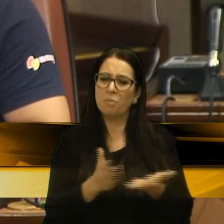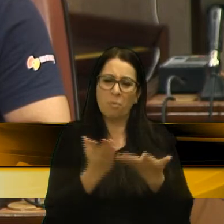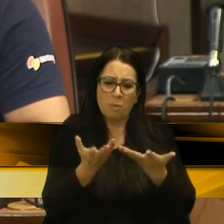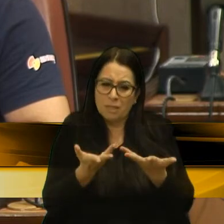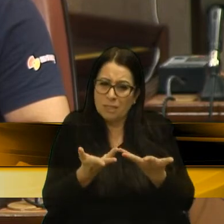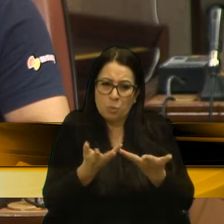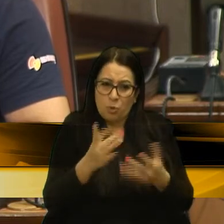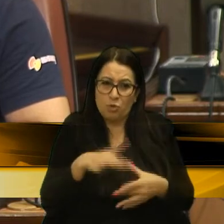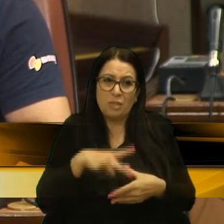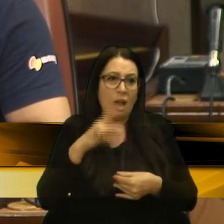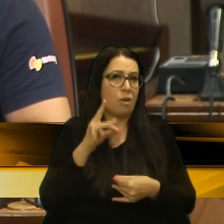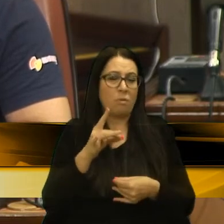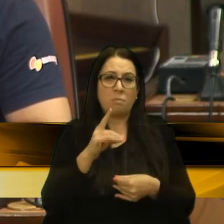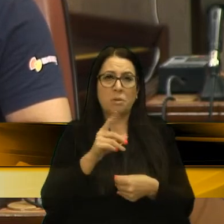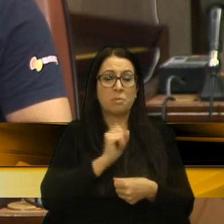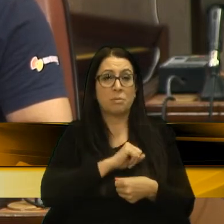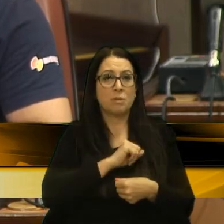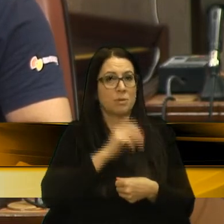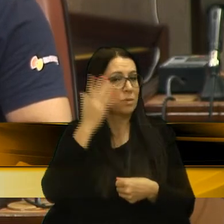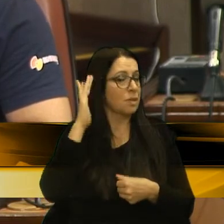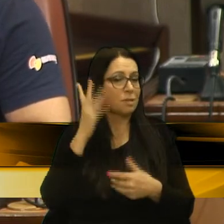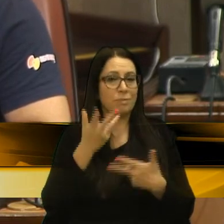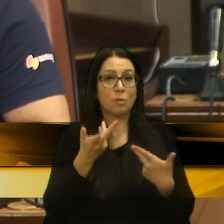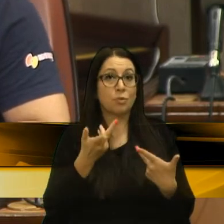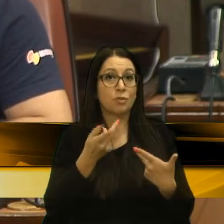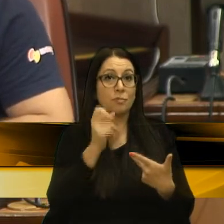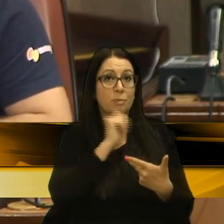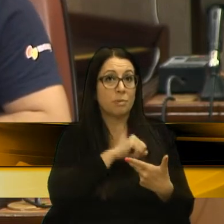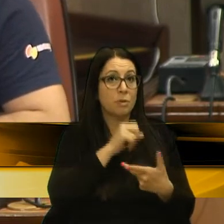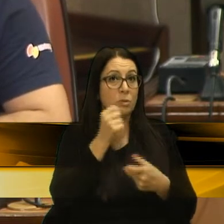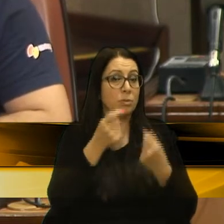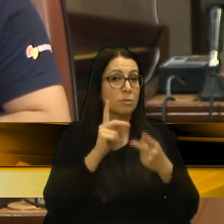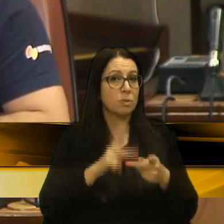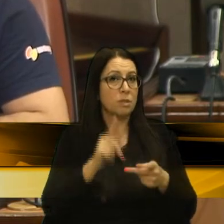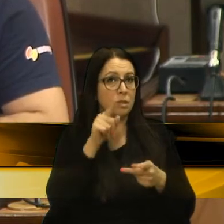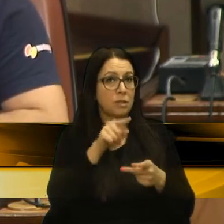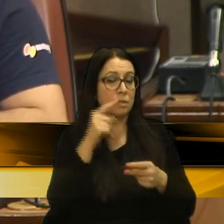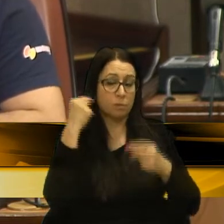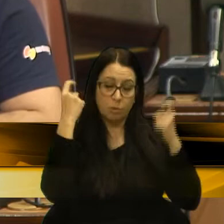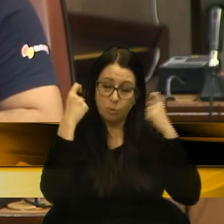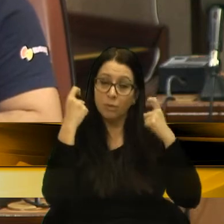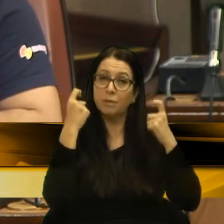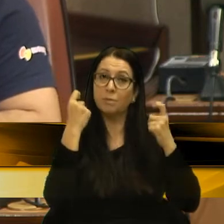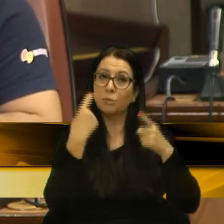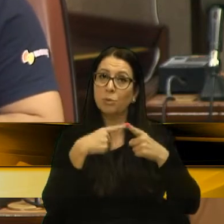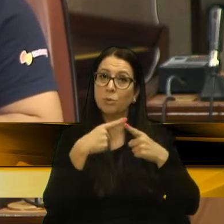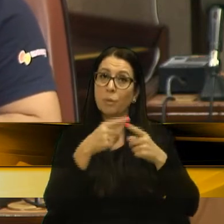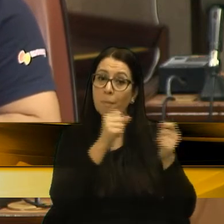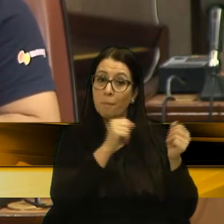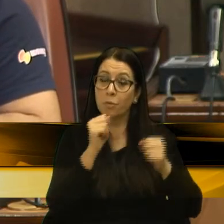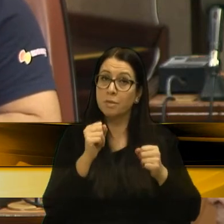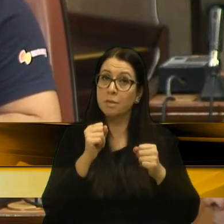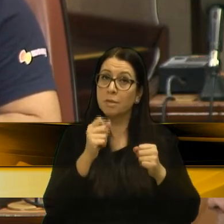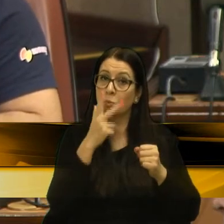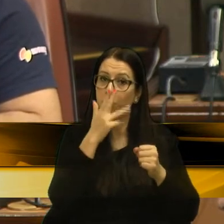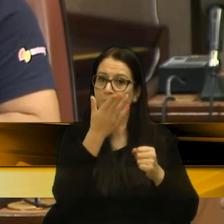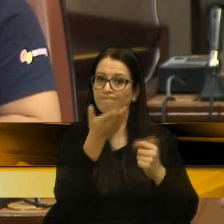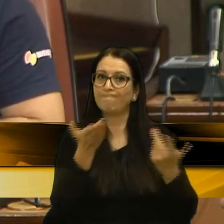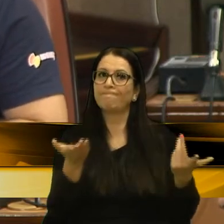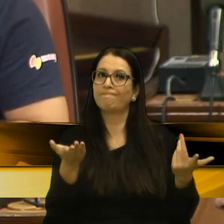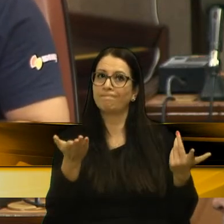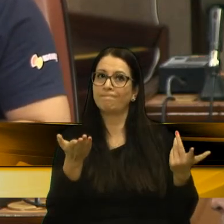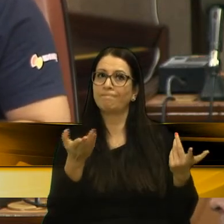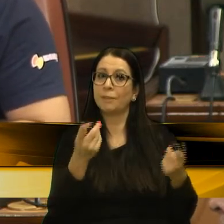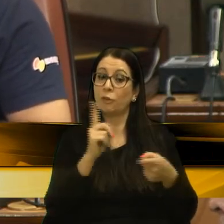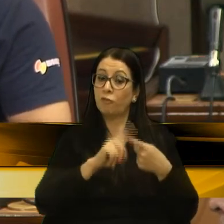maldade, que eu não entendo até onde vai a maldade de algumas pessoas. E isso é preocupante, porque quando dá o poder para umas pessoas como essa, elas são